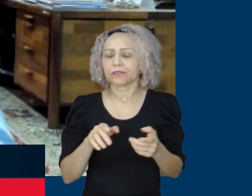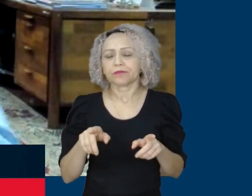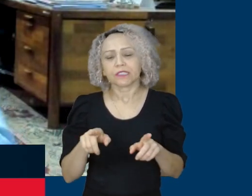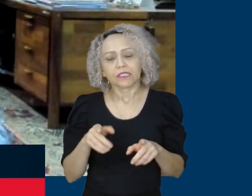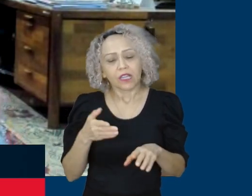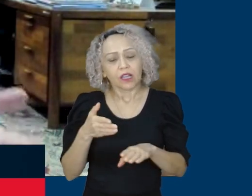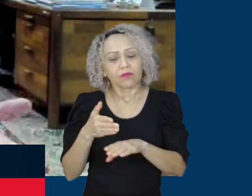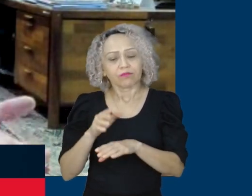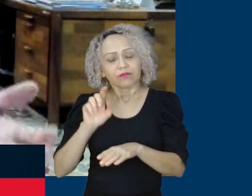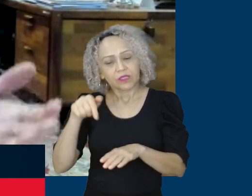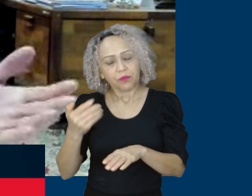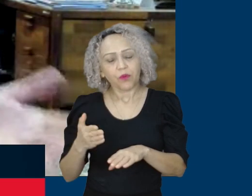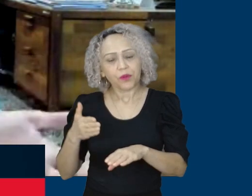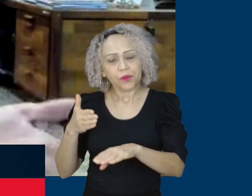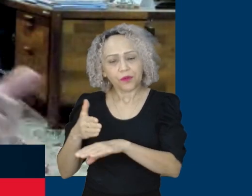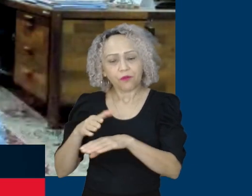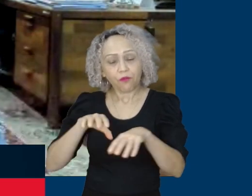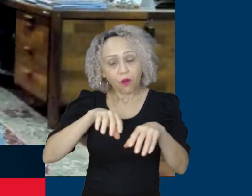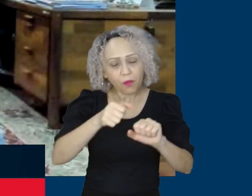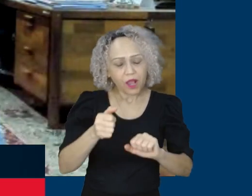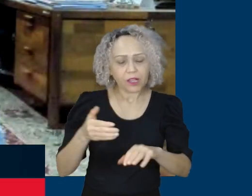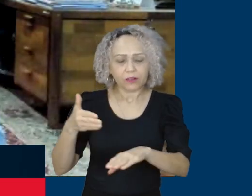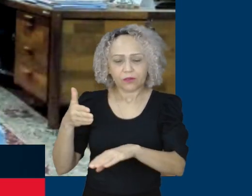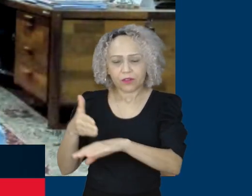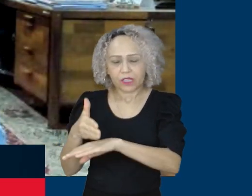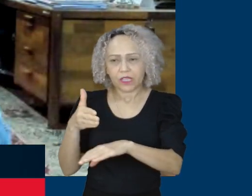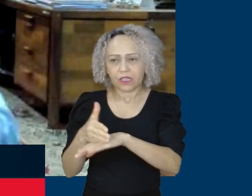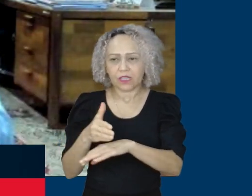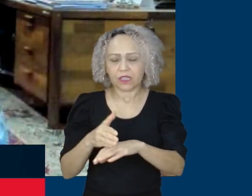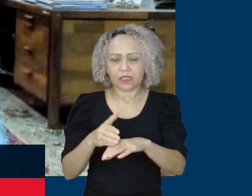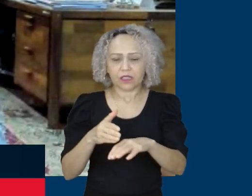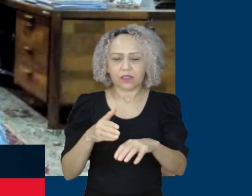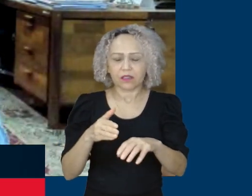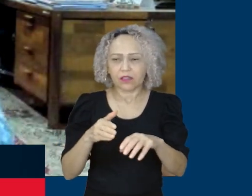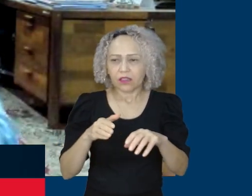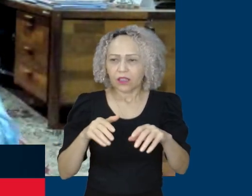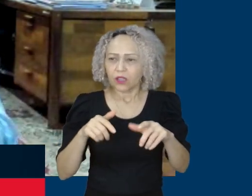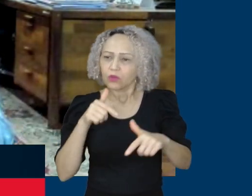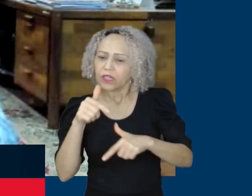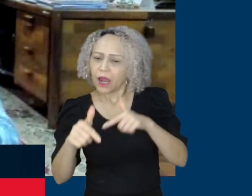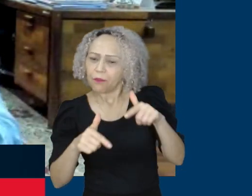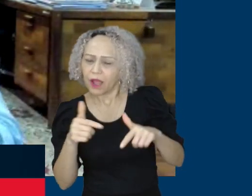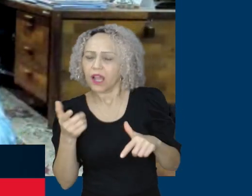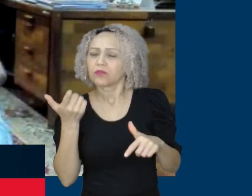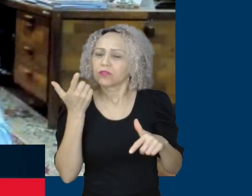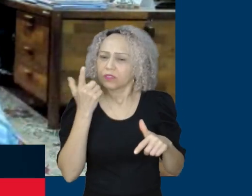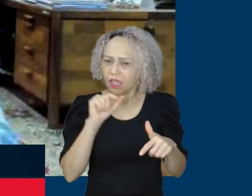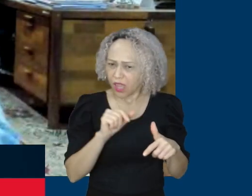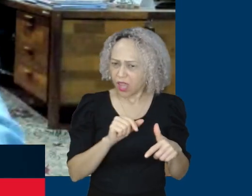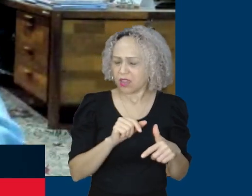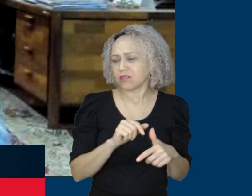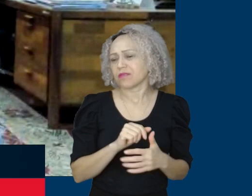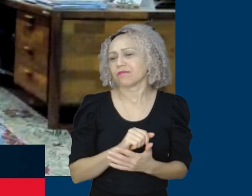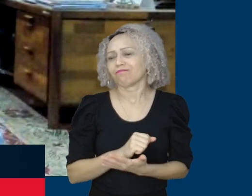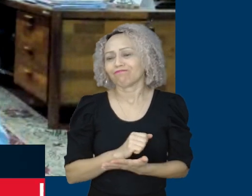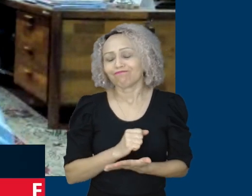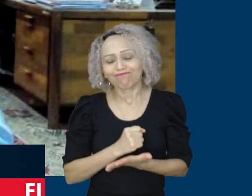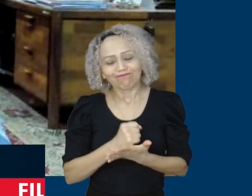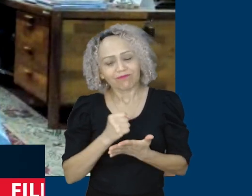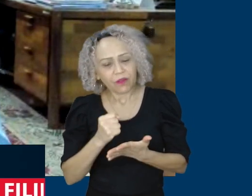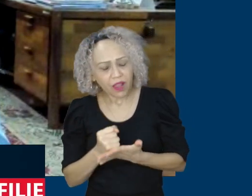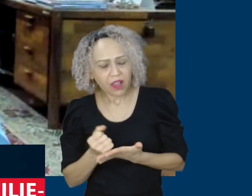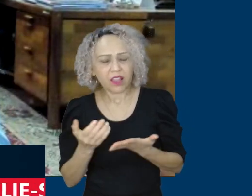ao mercado de trabalho, portanto, com funções que pagam mais. Portanto, isso também é um processo de distribuição de renda